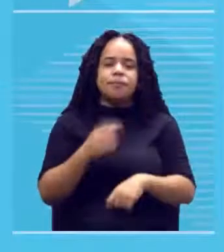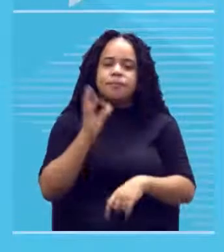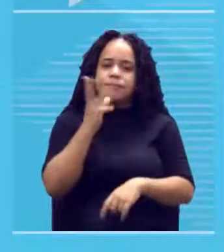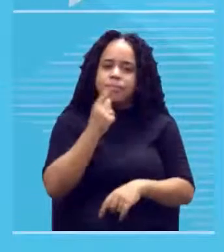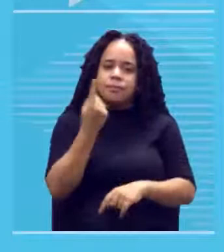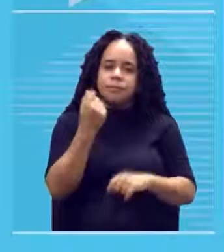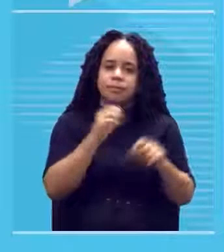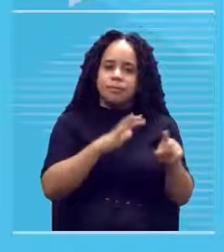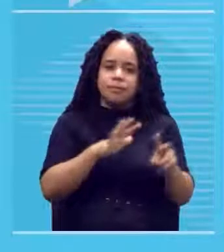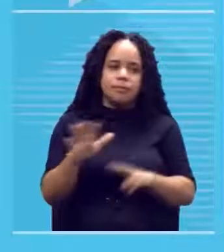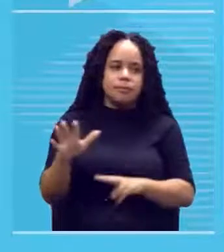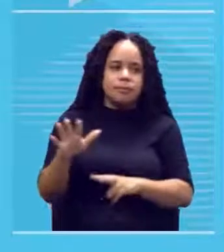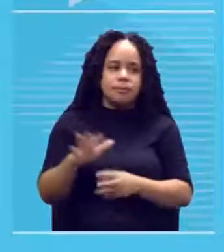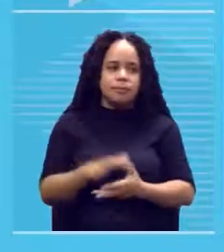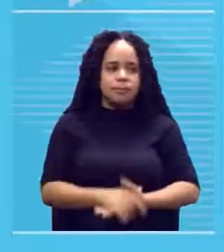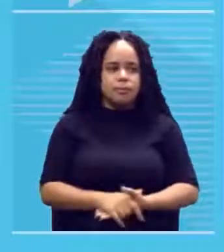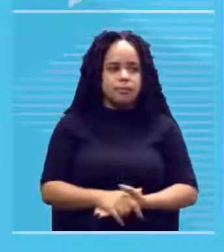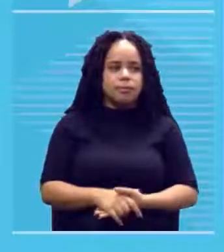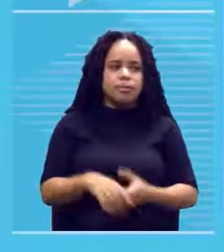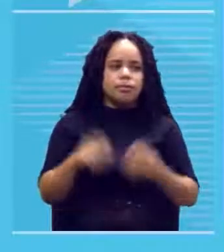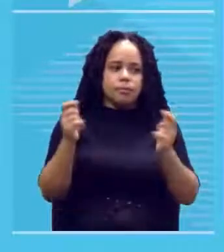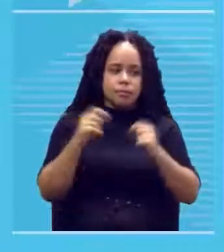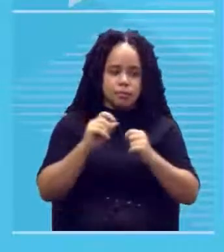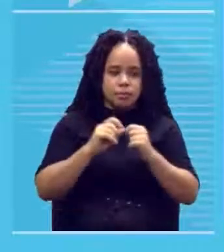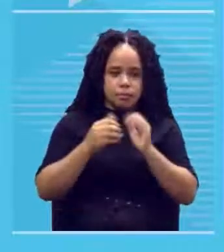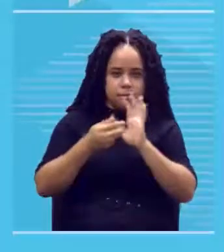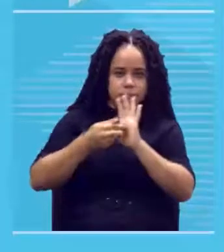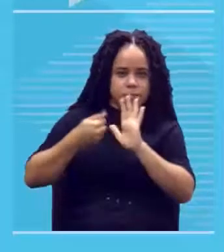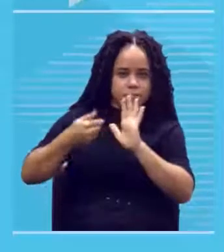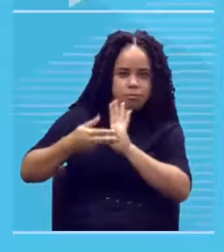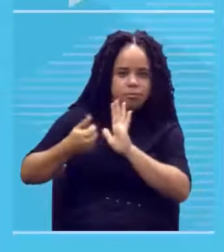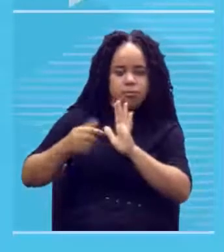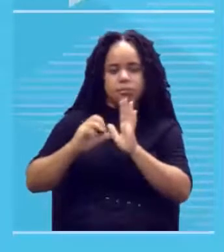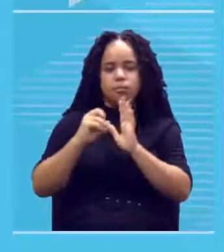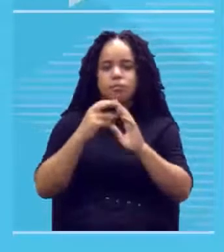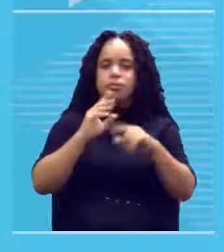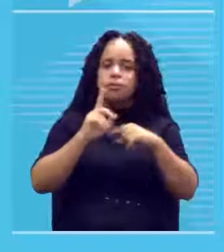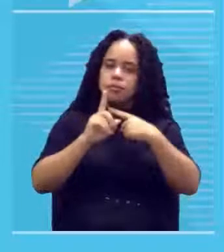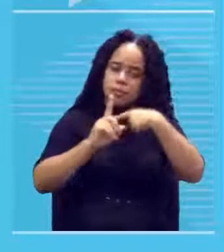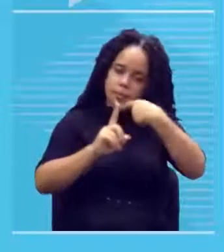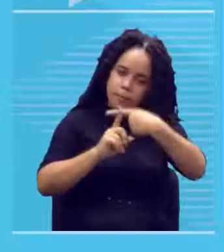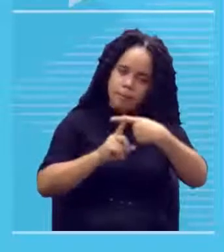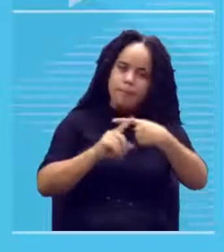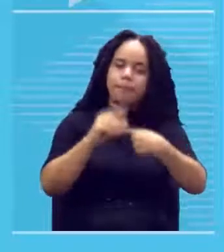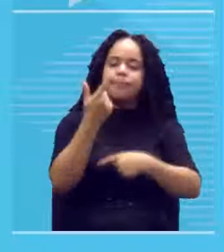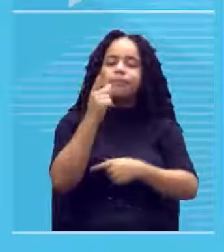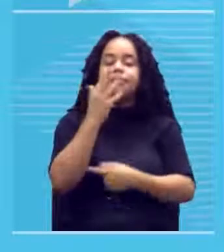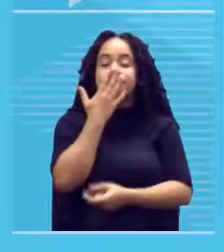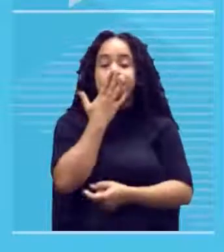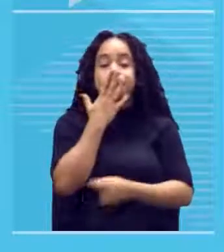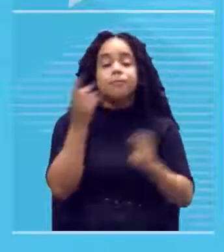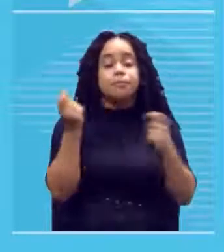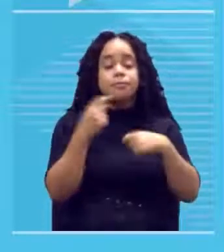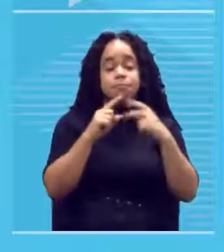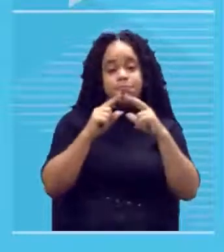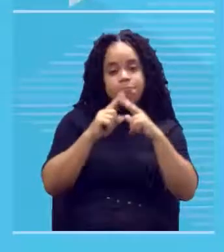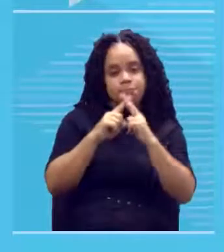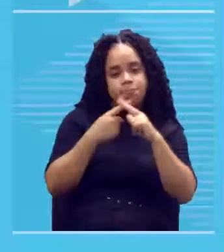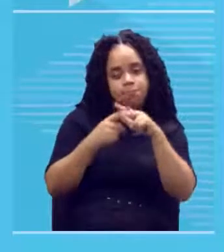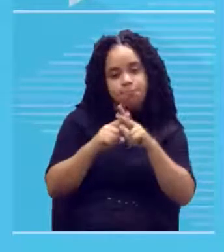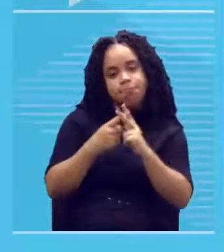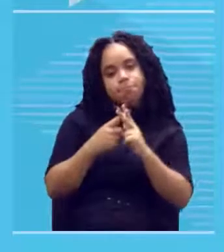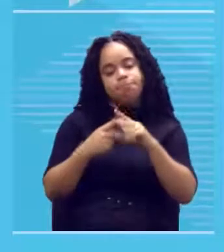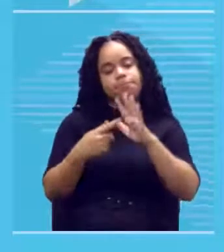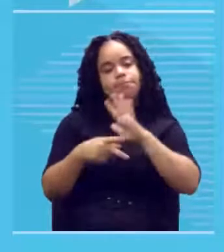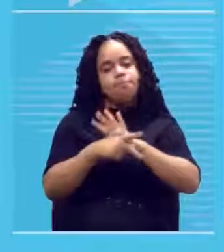secar aí dá para você fazer uma raspagem ou adicionar uma outra tonalidade para ajeitar aquela